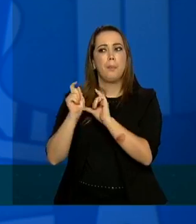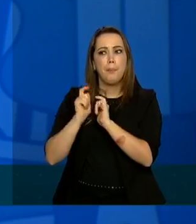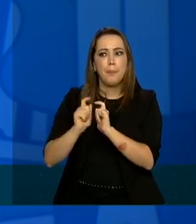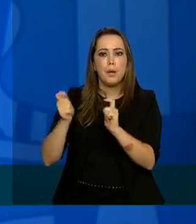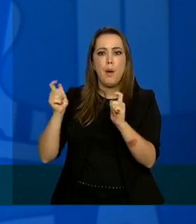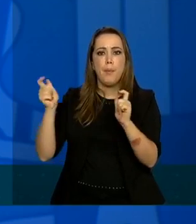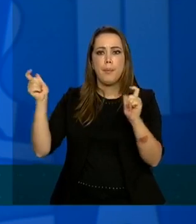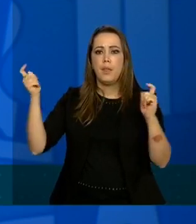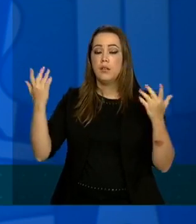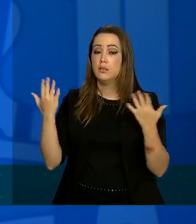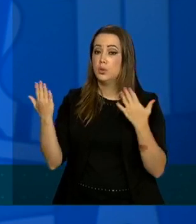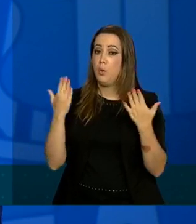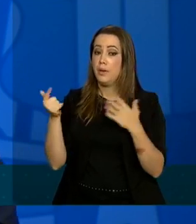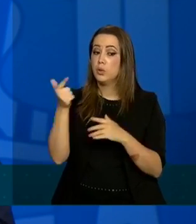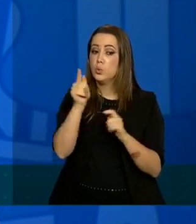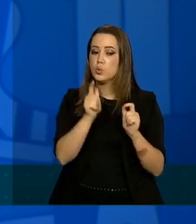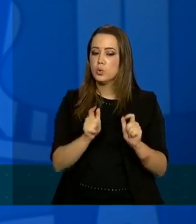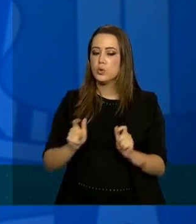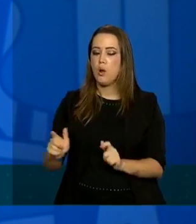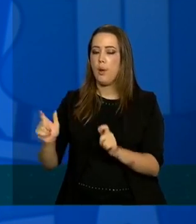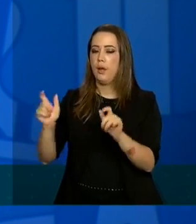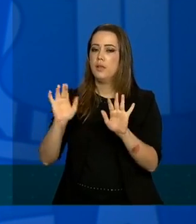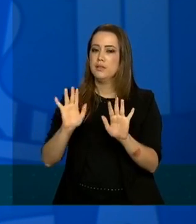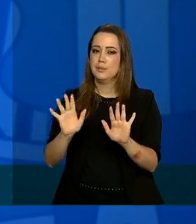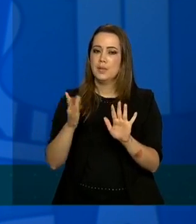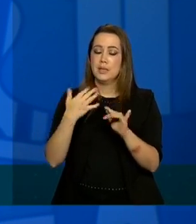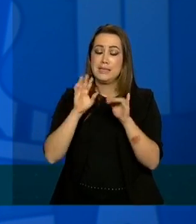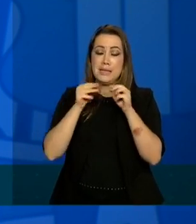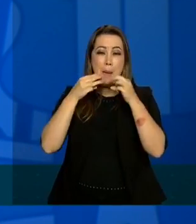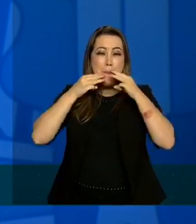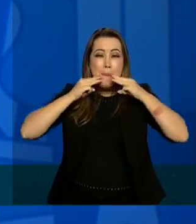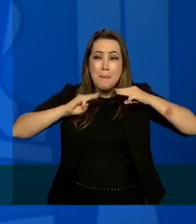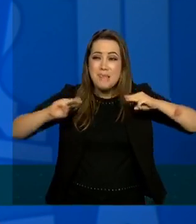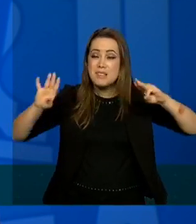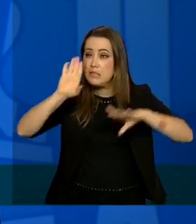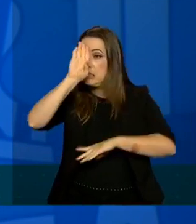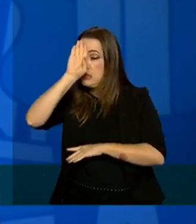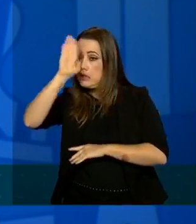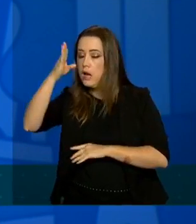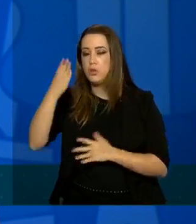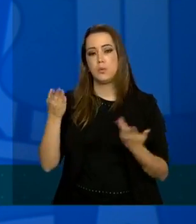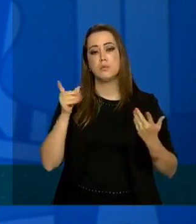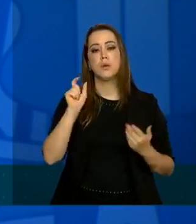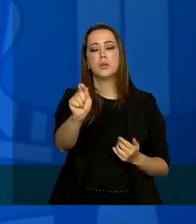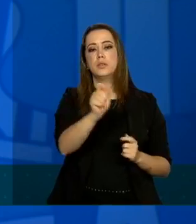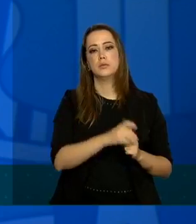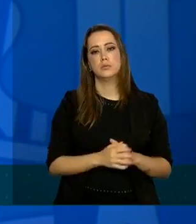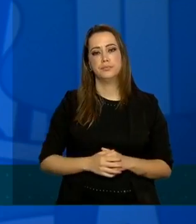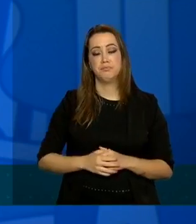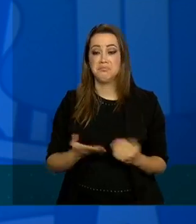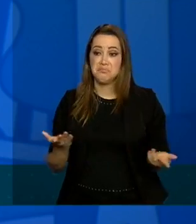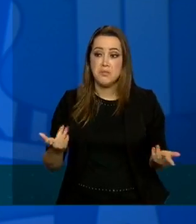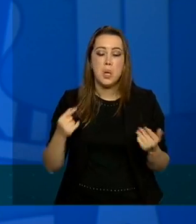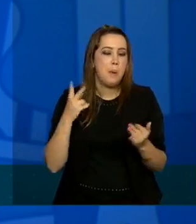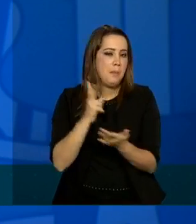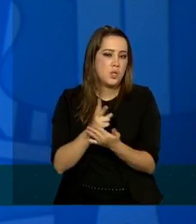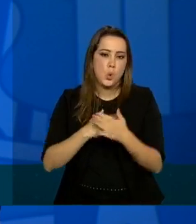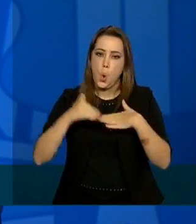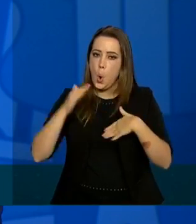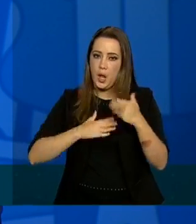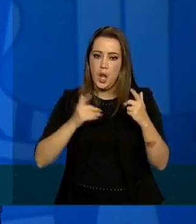em detrimento das outras regiões mas acho que a mensagem principal é independente da situação que se encontra